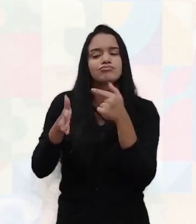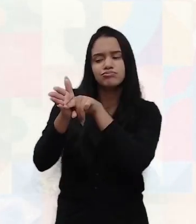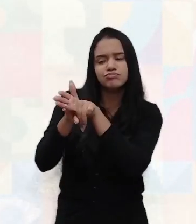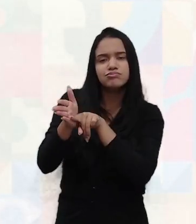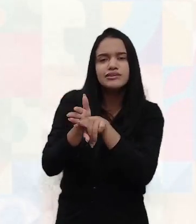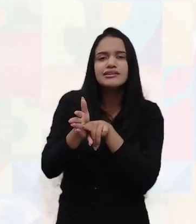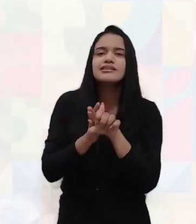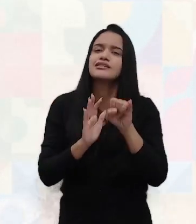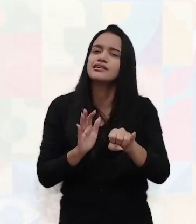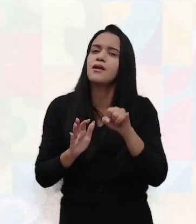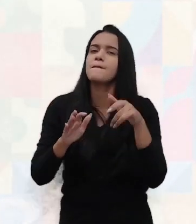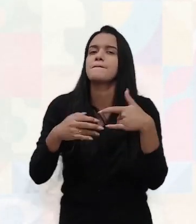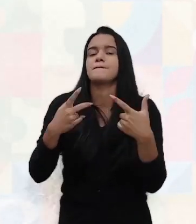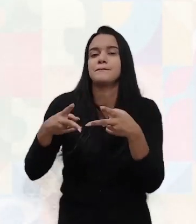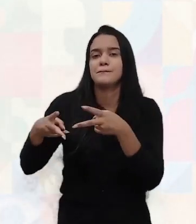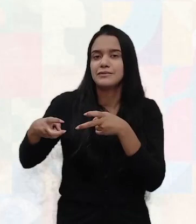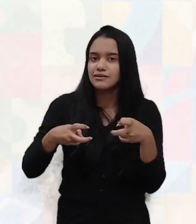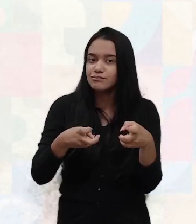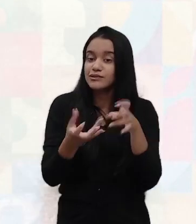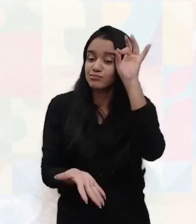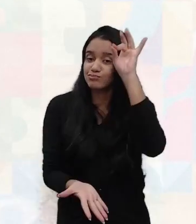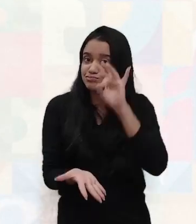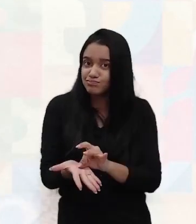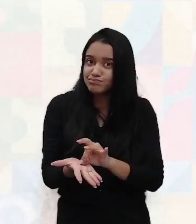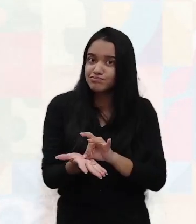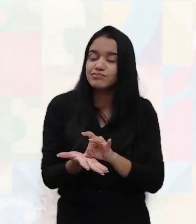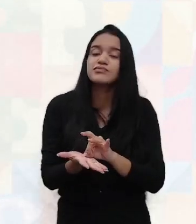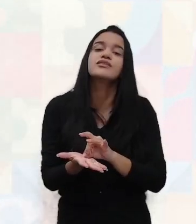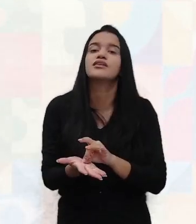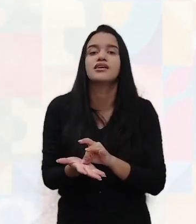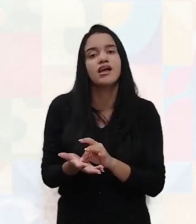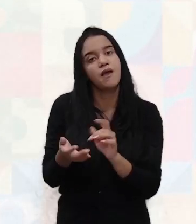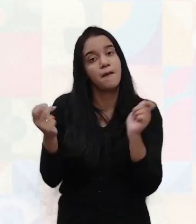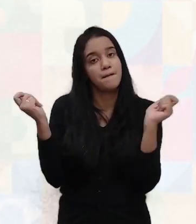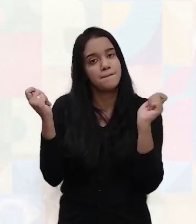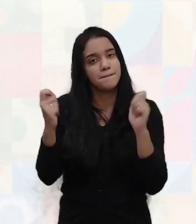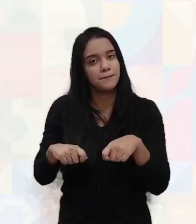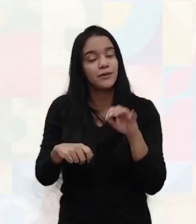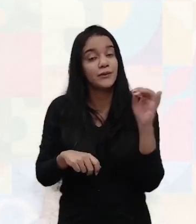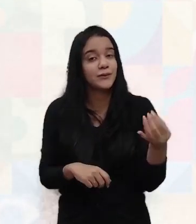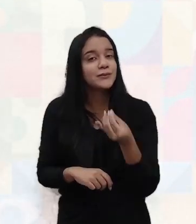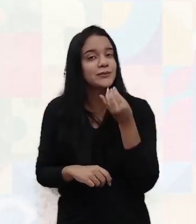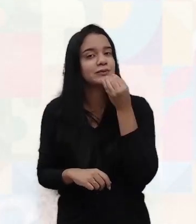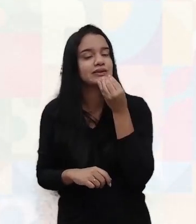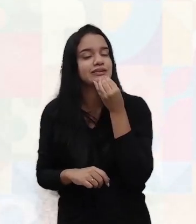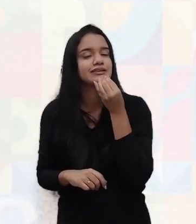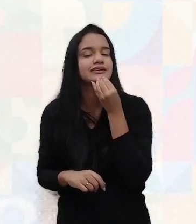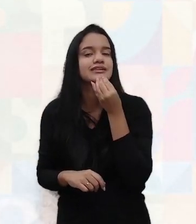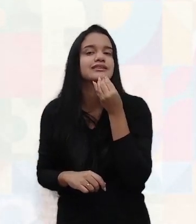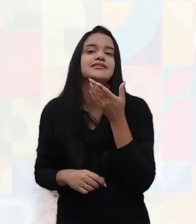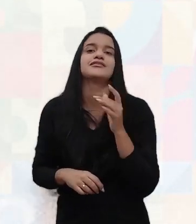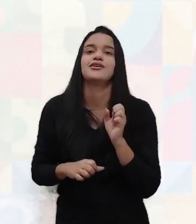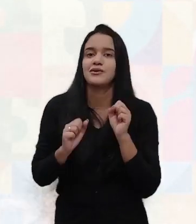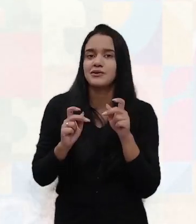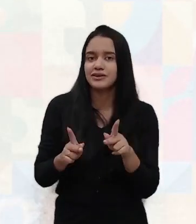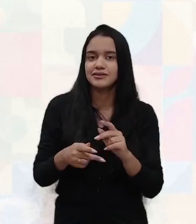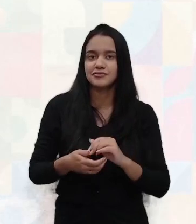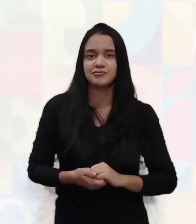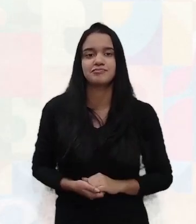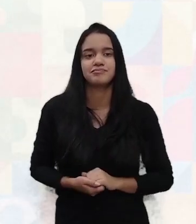e se você identificar que isso de fato é uma possibilidade, uma oportunidade, corra esse risco, tá bem?